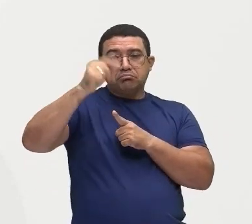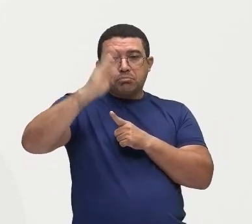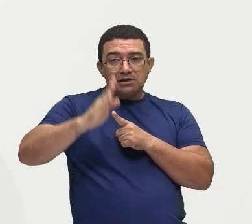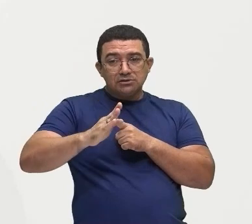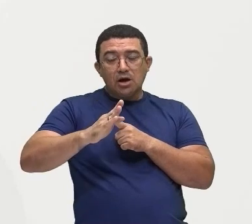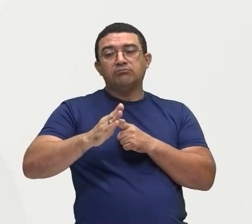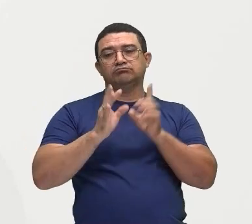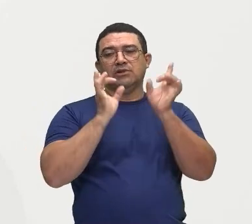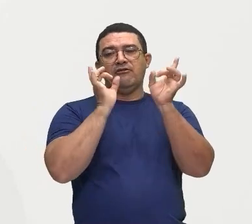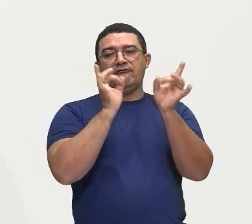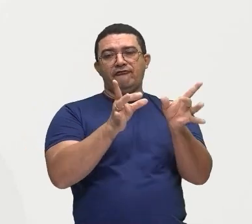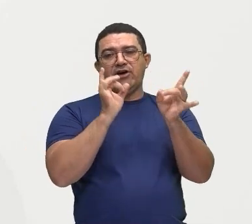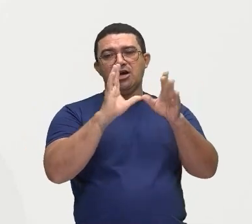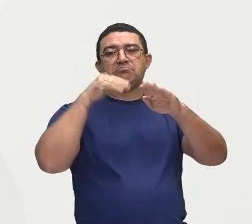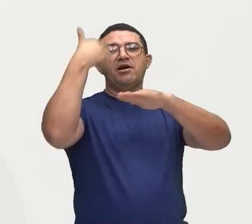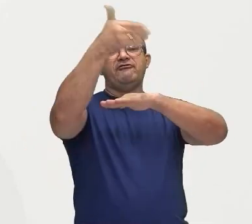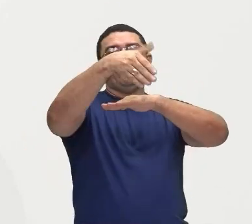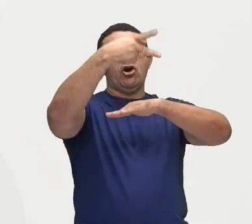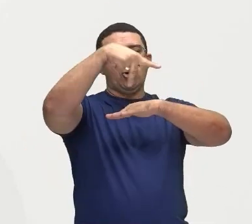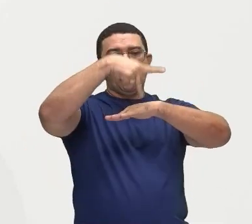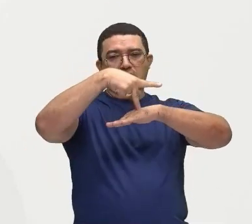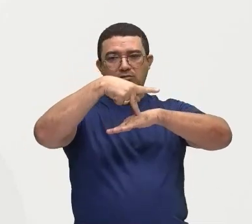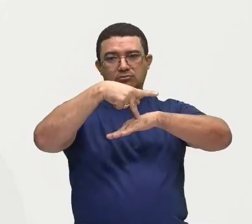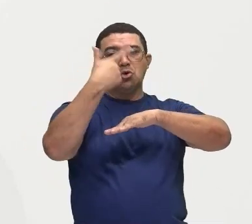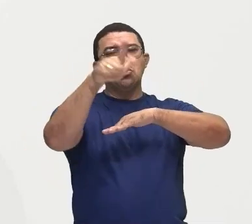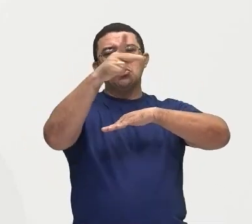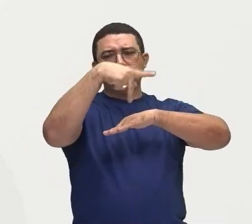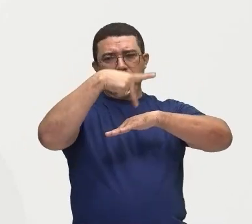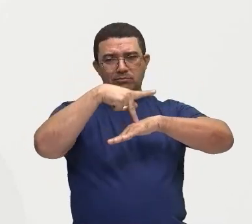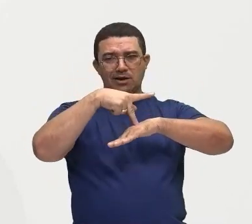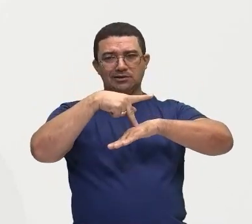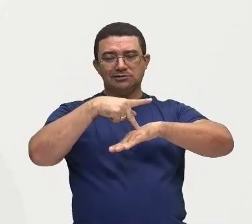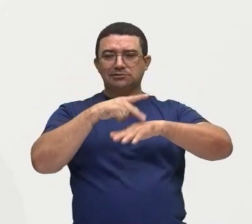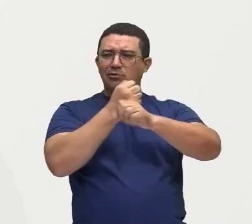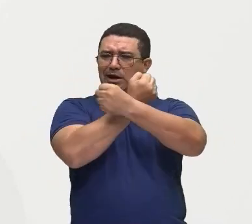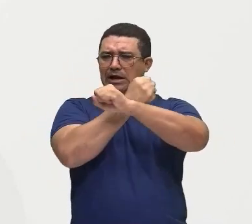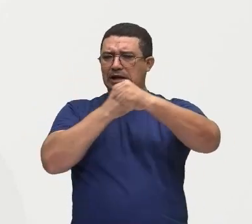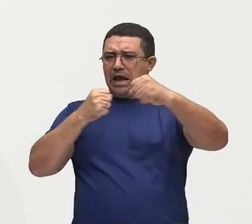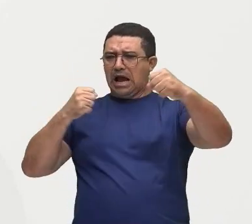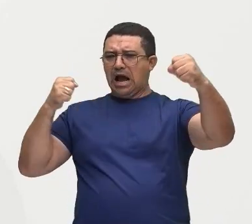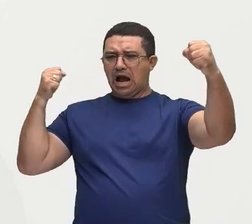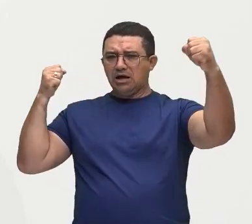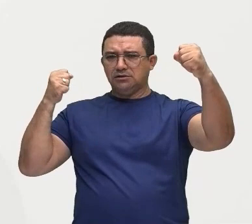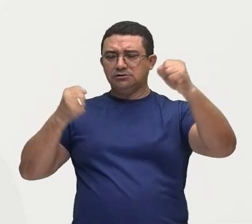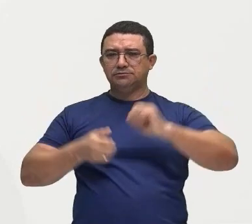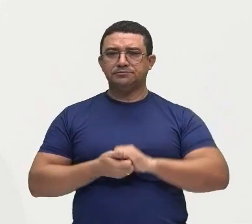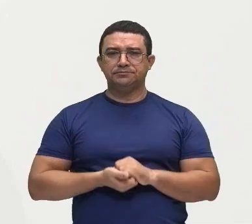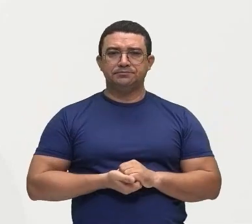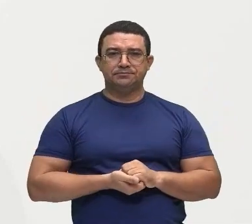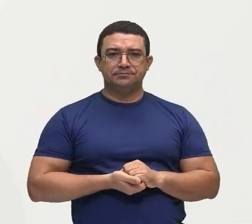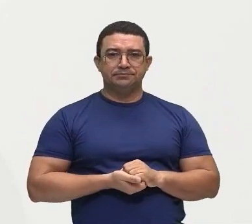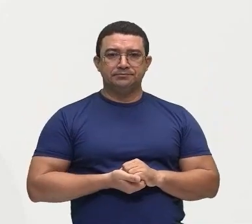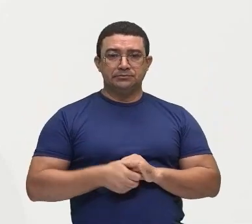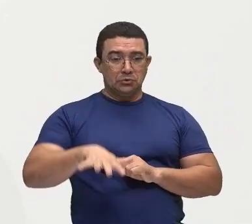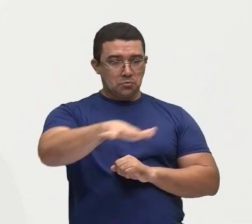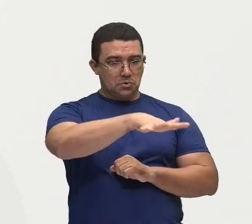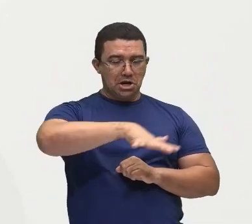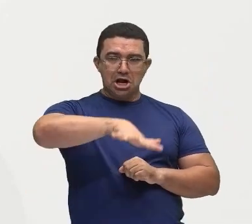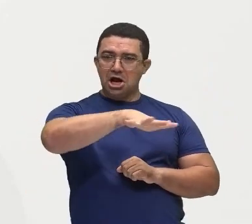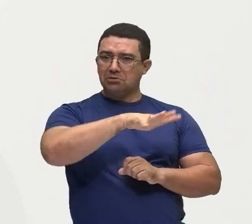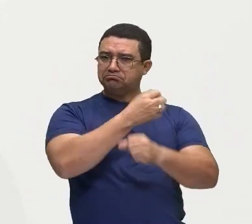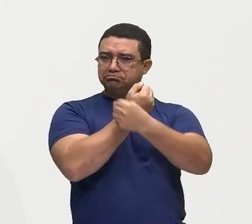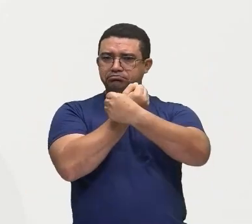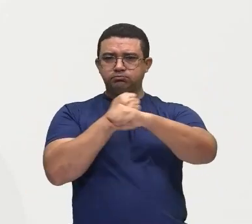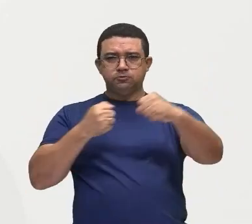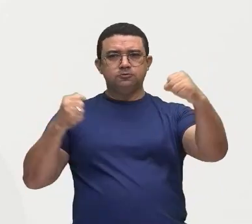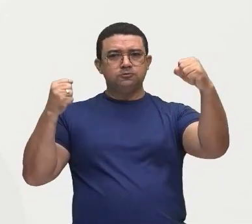observa extensas áreas de cultivo, né? Então, são os latifúndios, que tem uma área bem maior do que